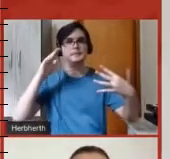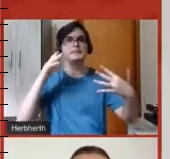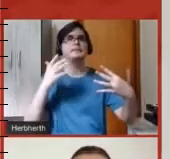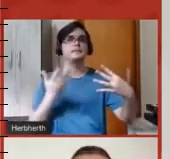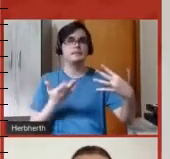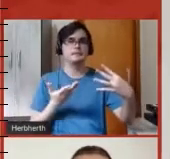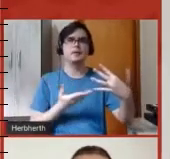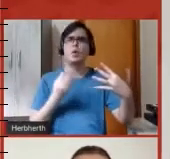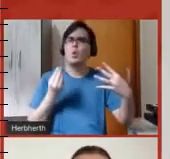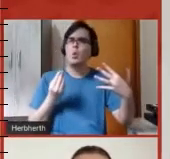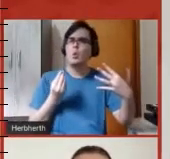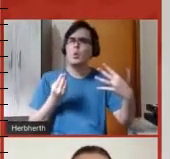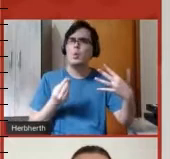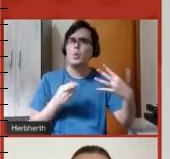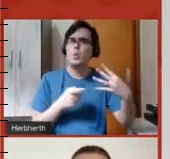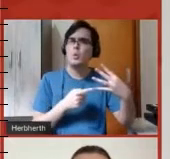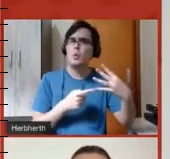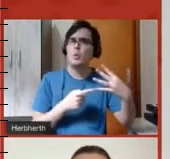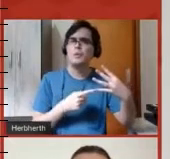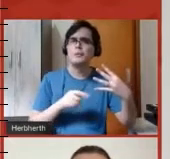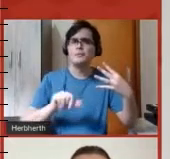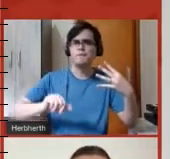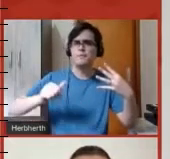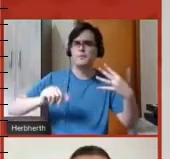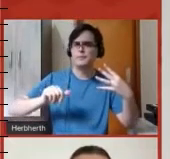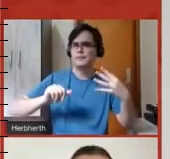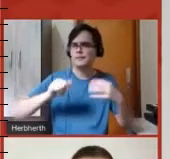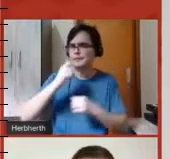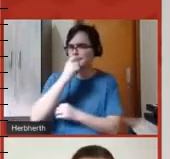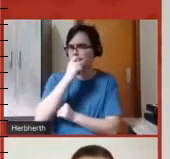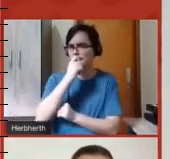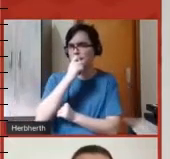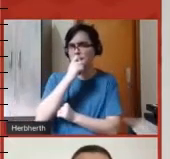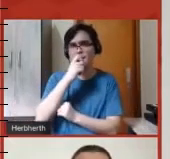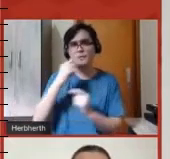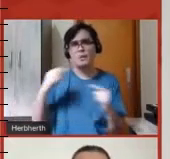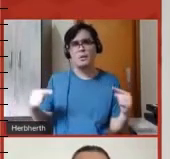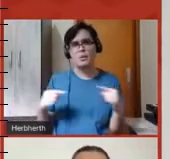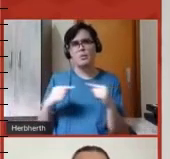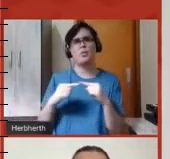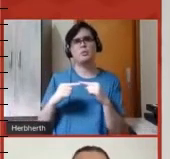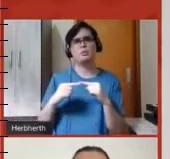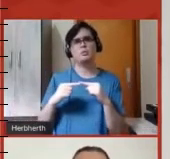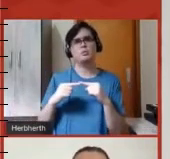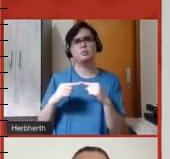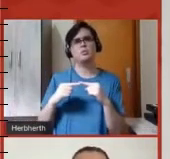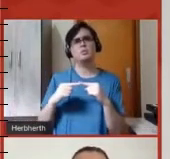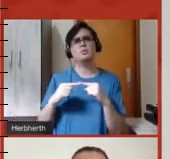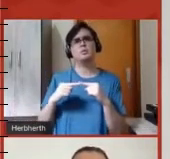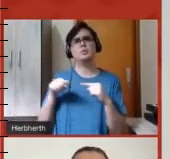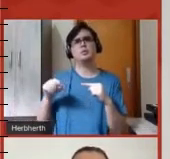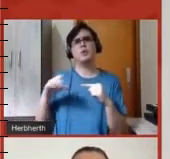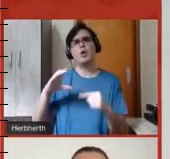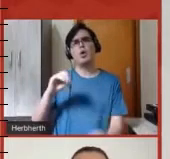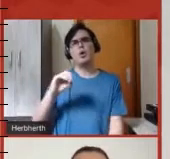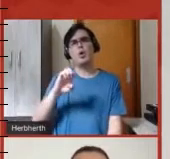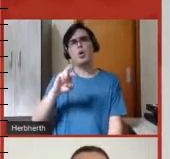processo de avaliação que possa ser coerente, que possa,